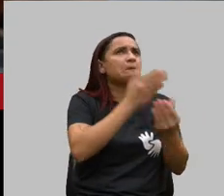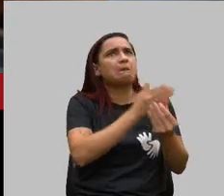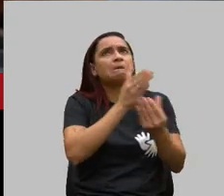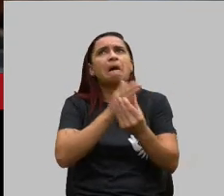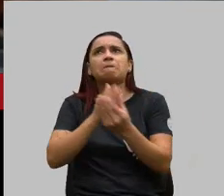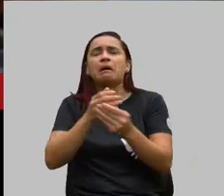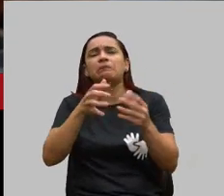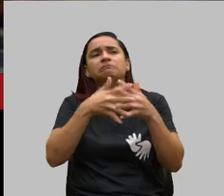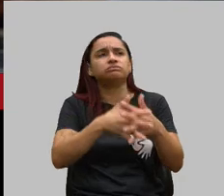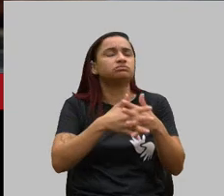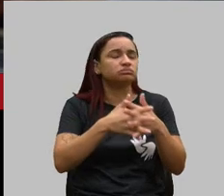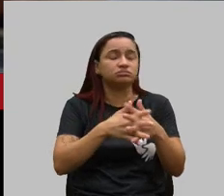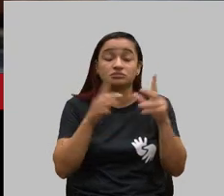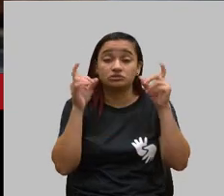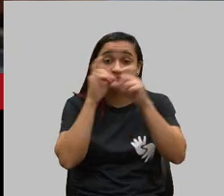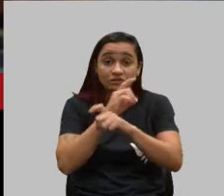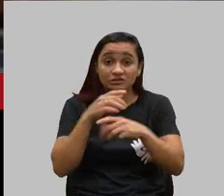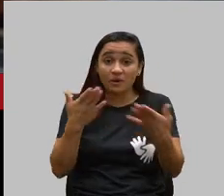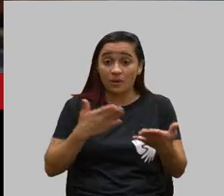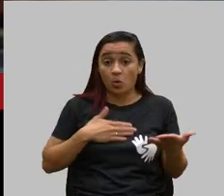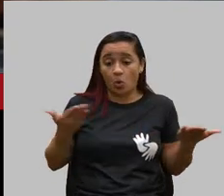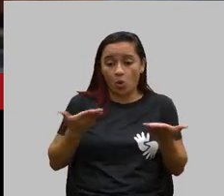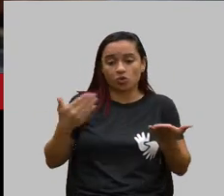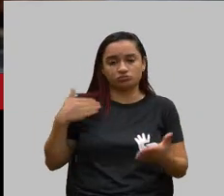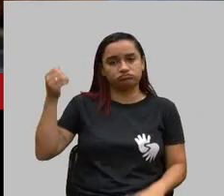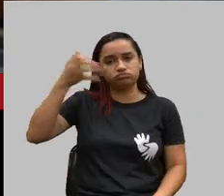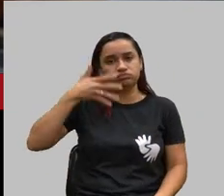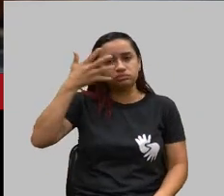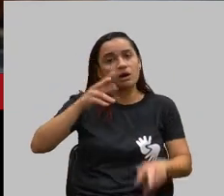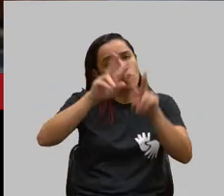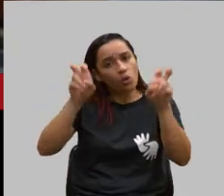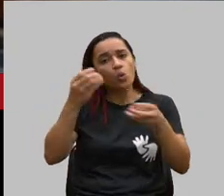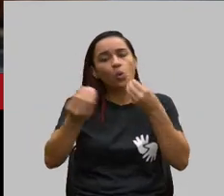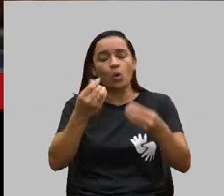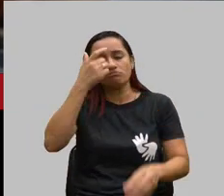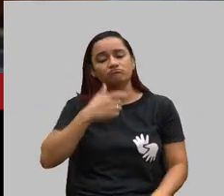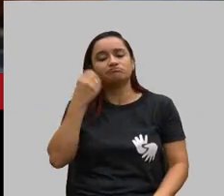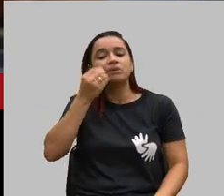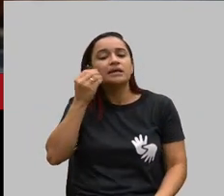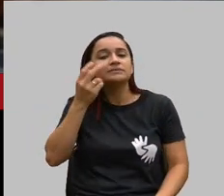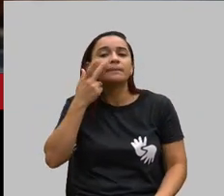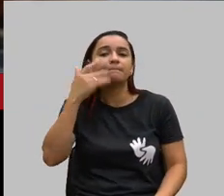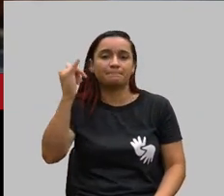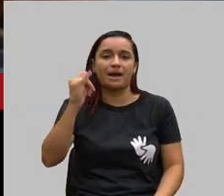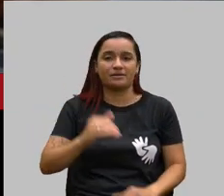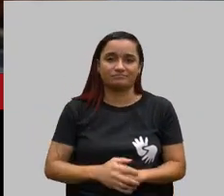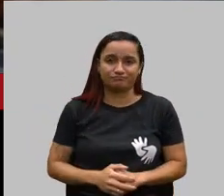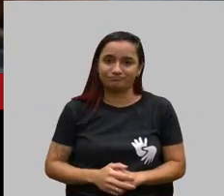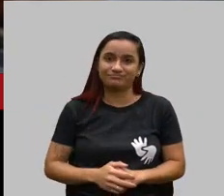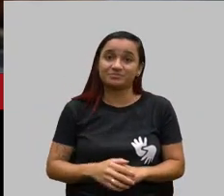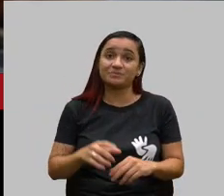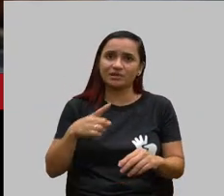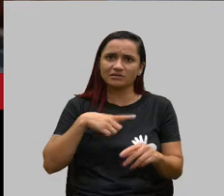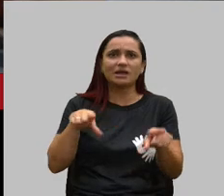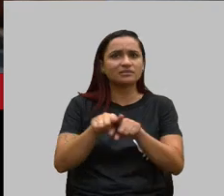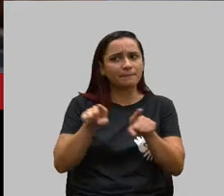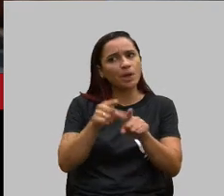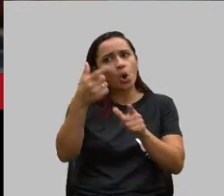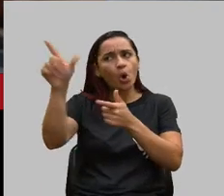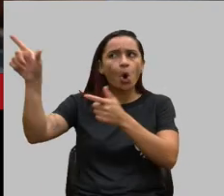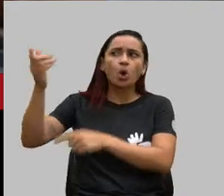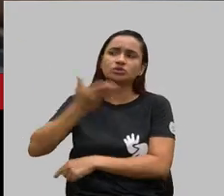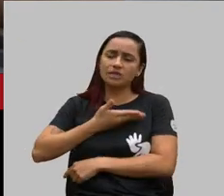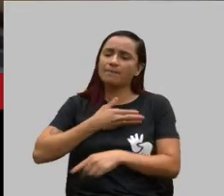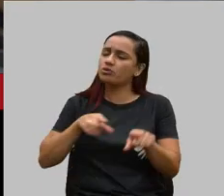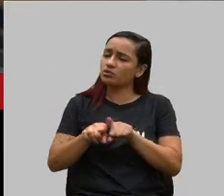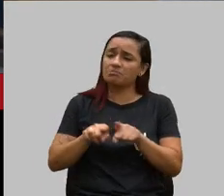profissional da área. e tenho vários amigos que também estão fazendo isso. Estão deixando o plano de lado,